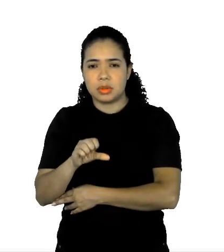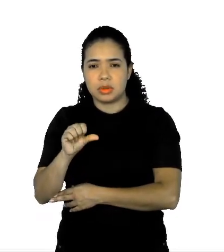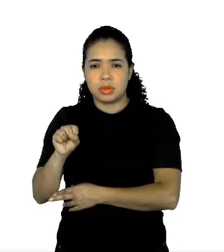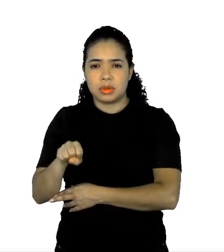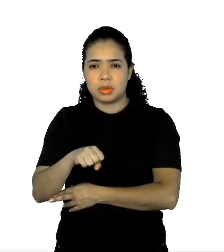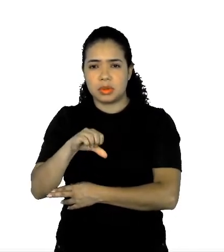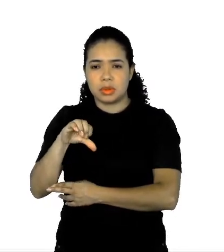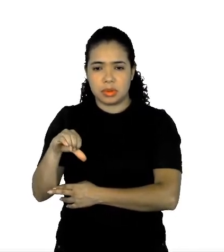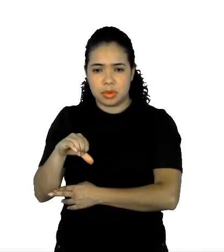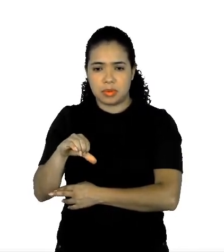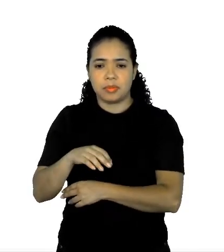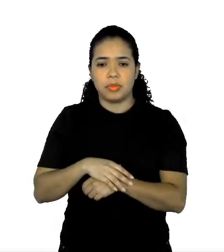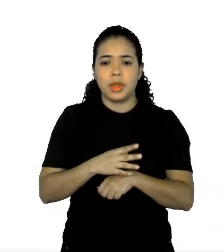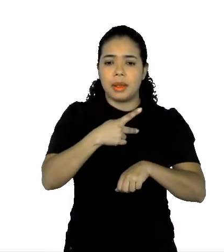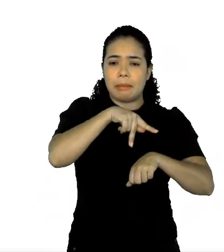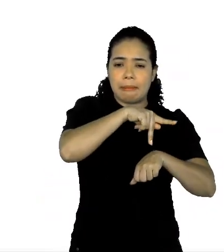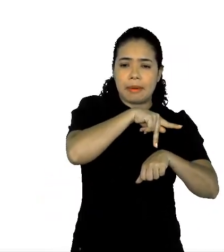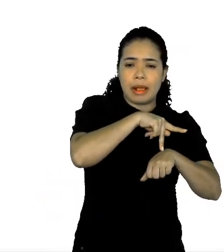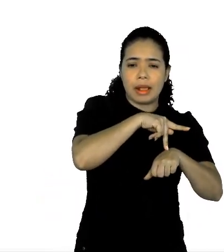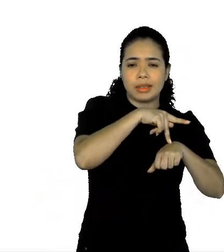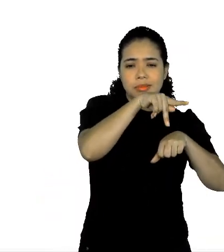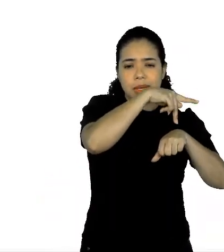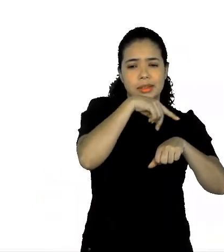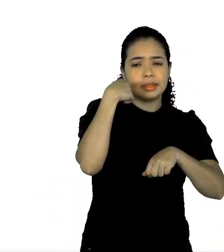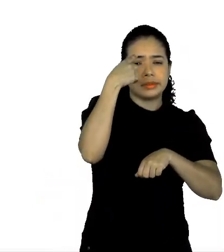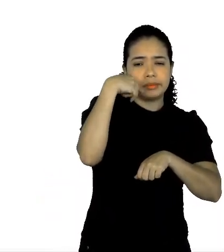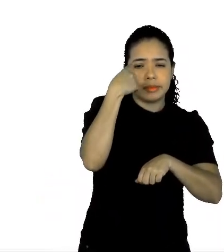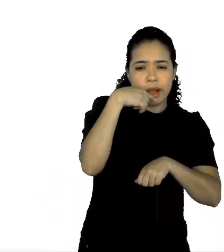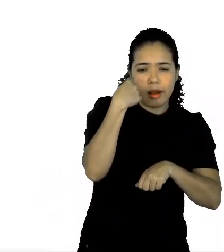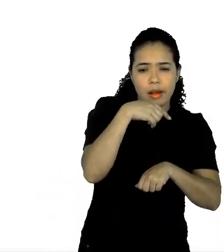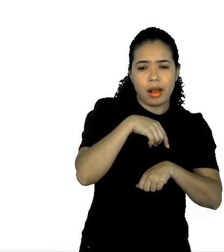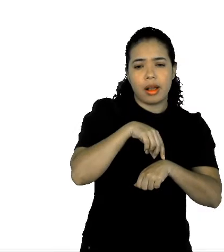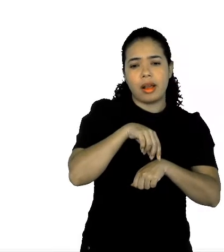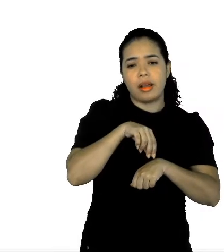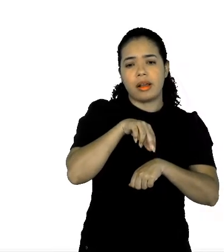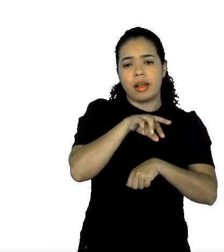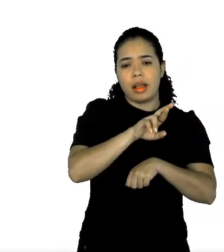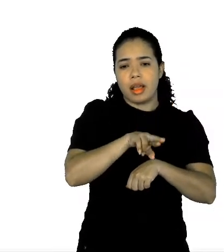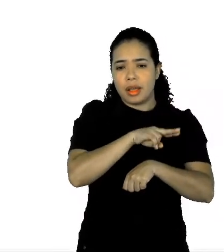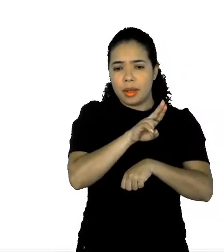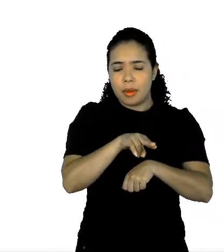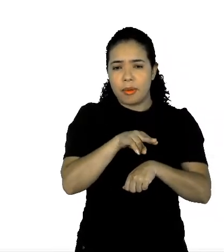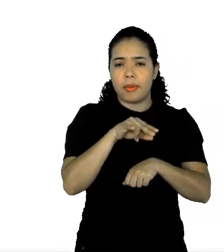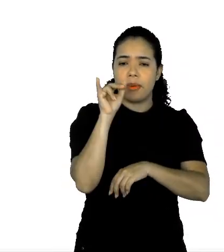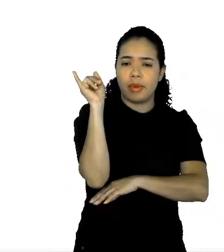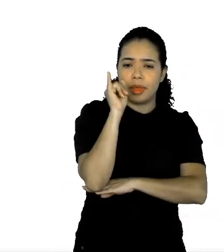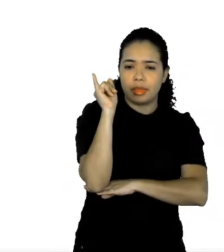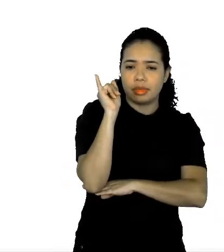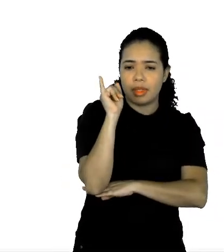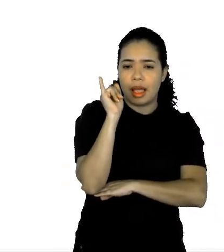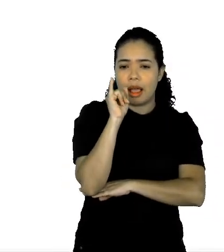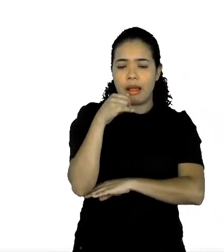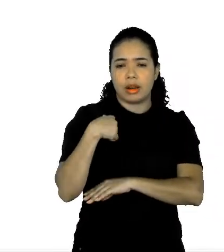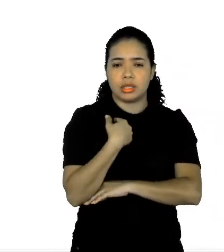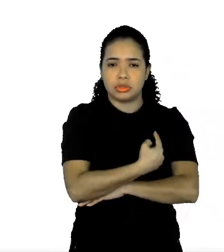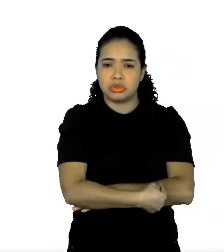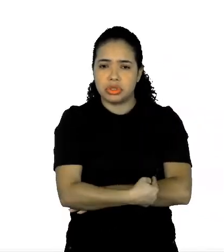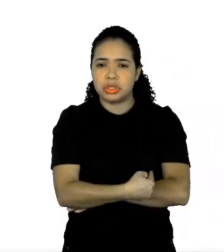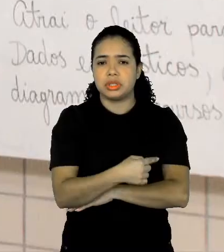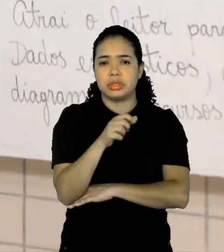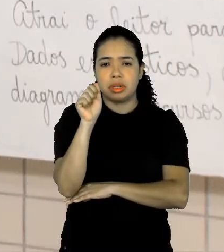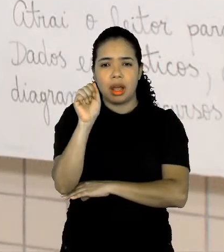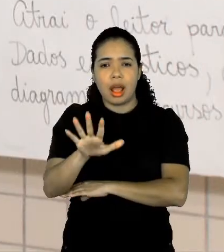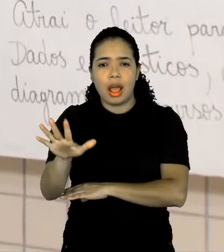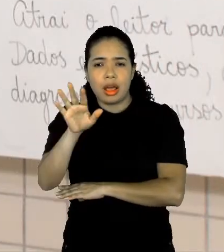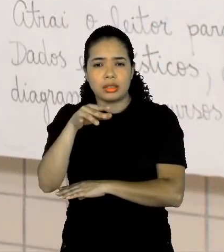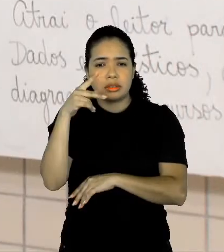que ele vai trazer, da Rússia, da Espanha, Reino Unido, Itália, Europa, China, Ásia. Então, tanto esse infográfico, como